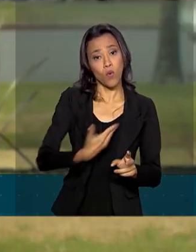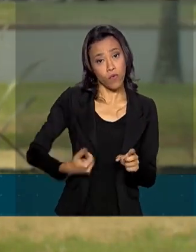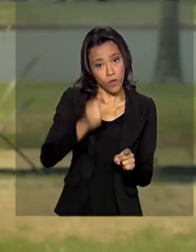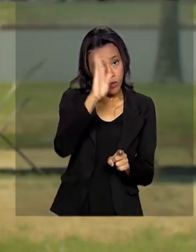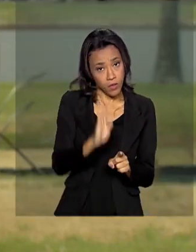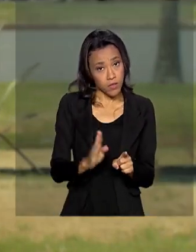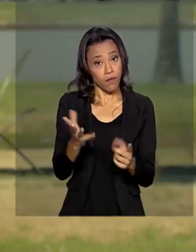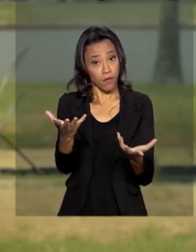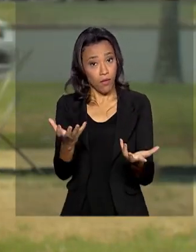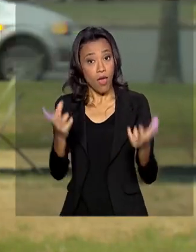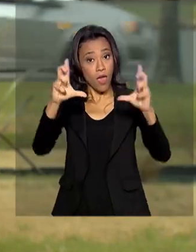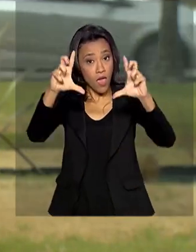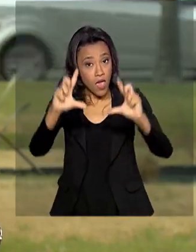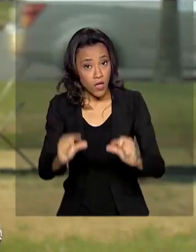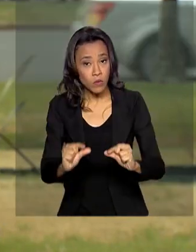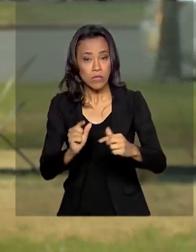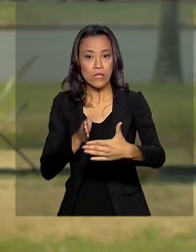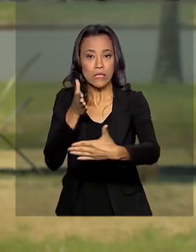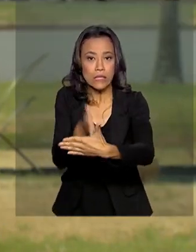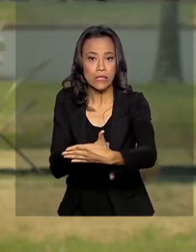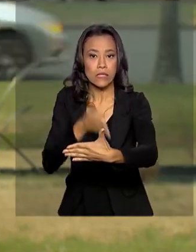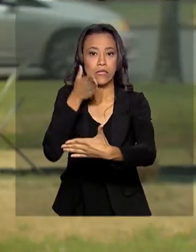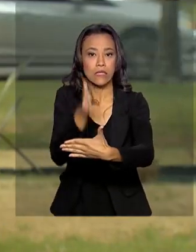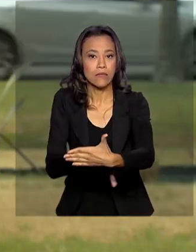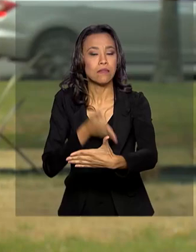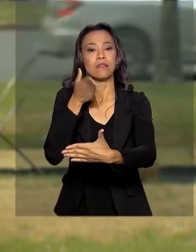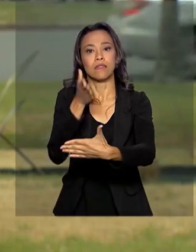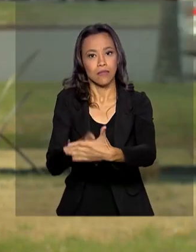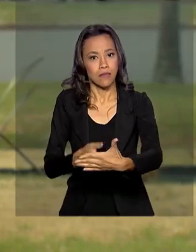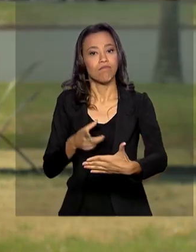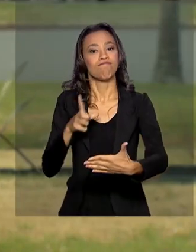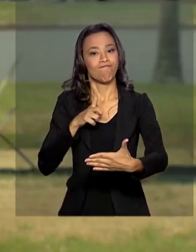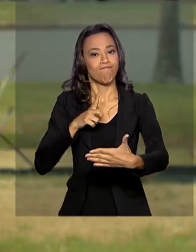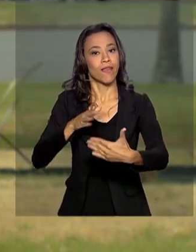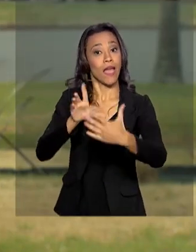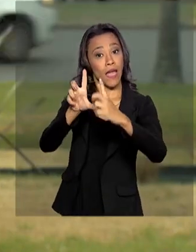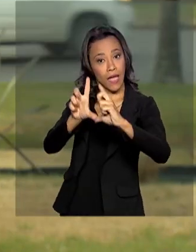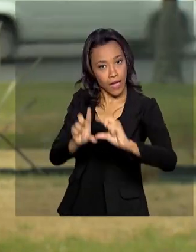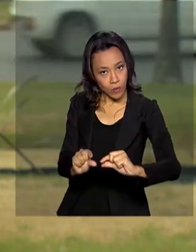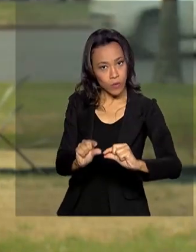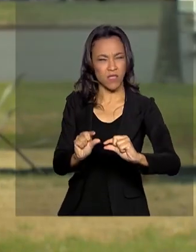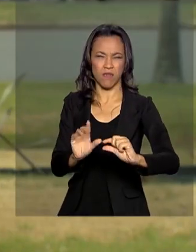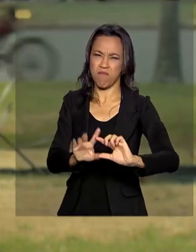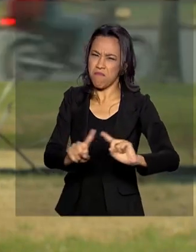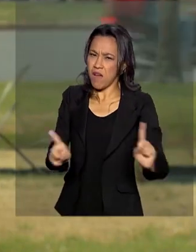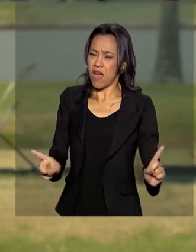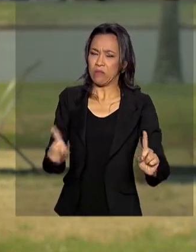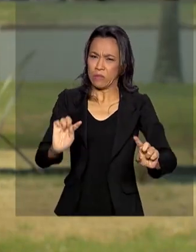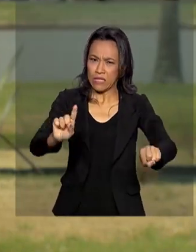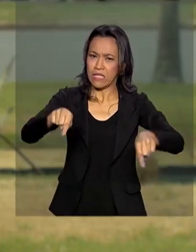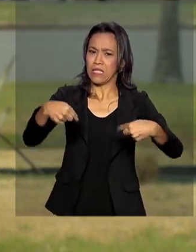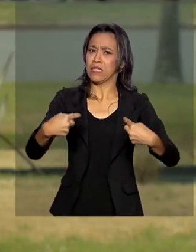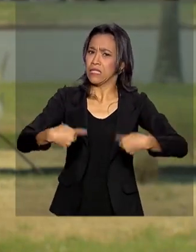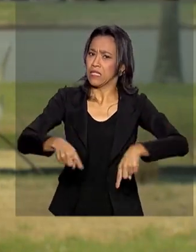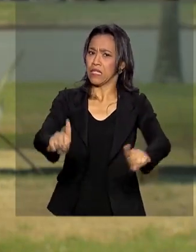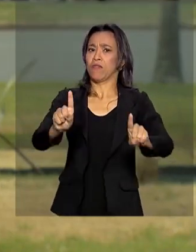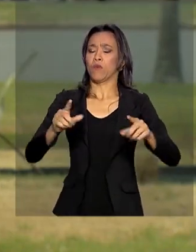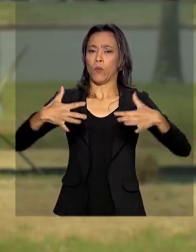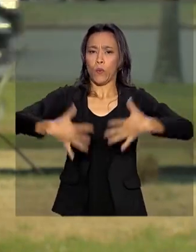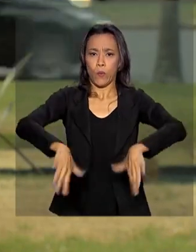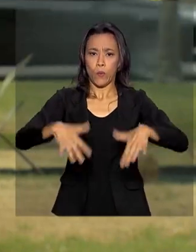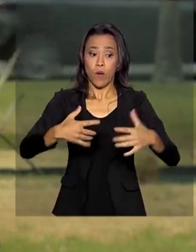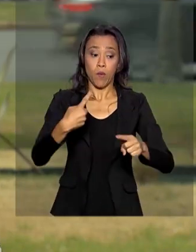reduzir as chamadas barreiras comerciais, de maneira recíproca. Mas o desafio é grande, porque a indústria nacional